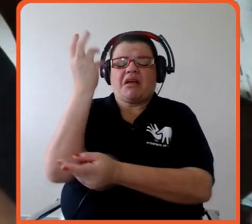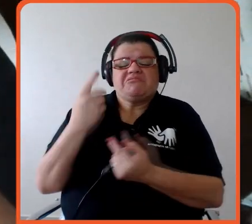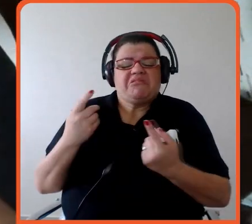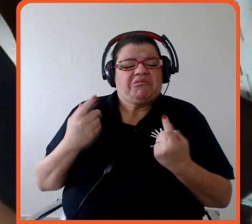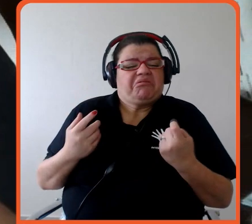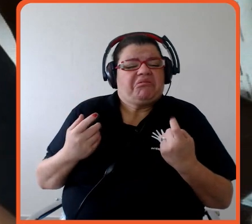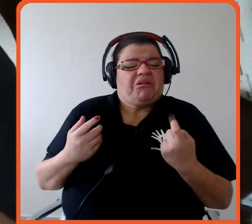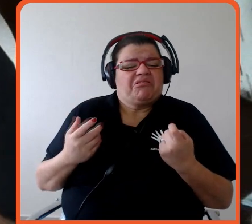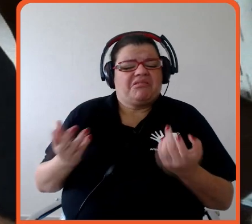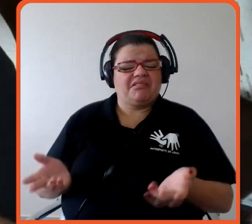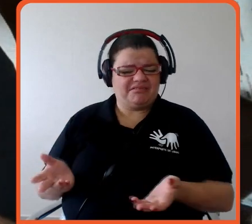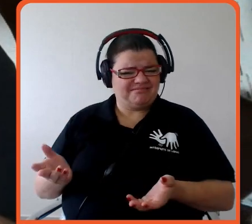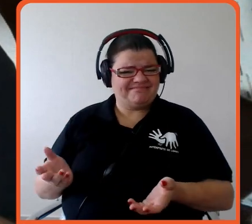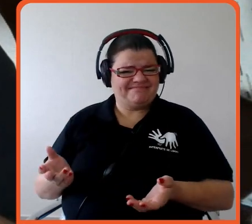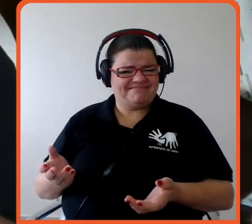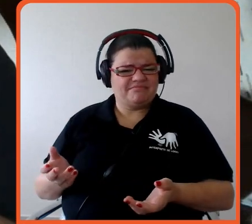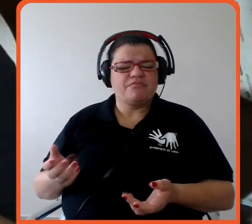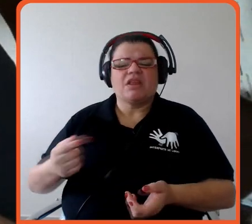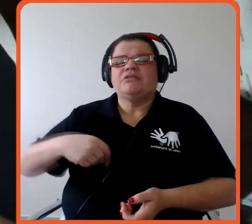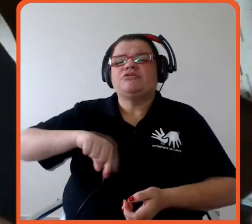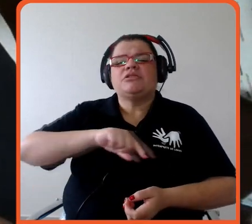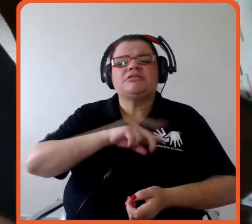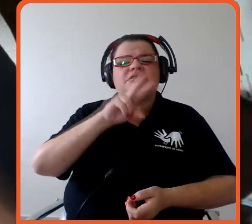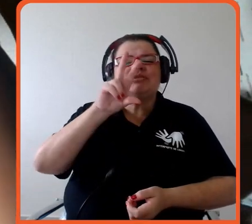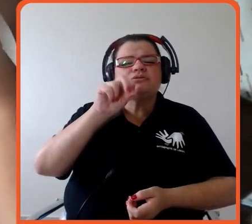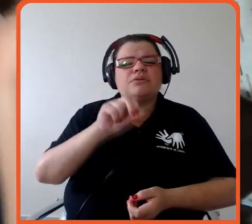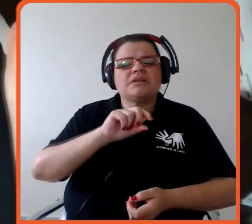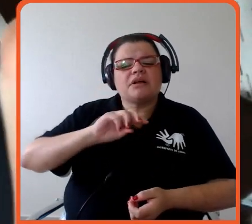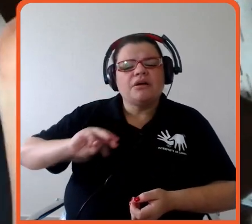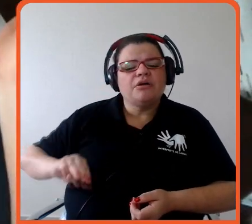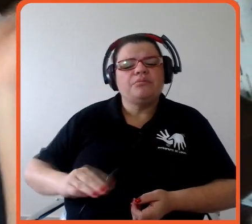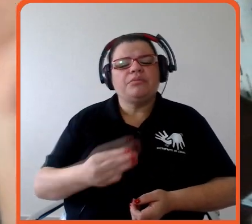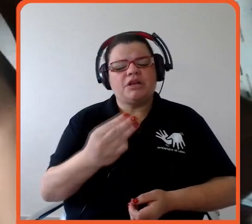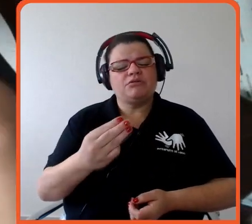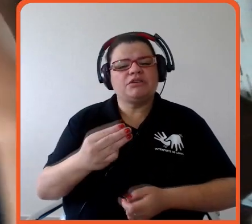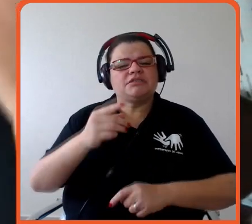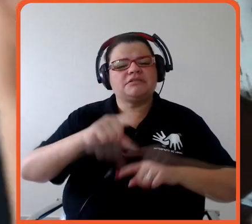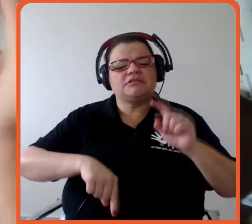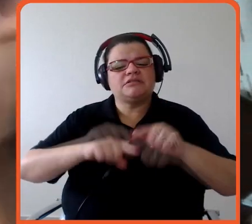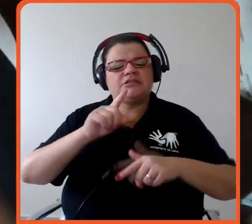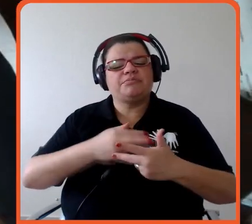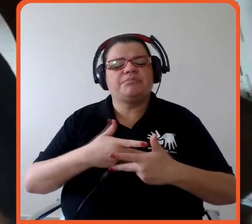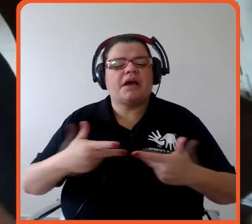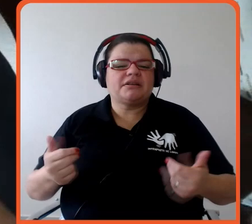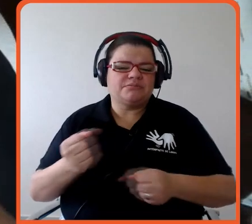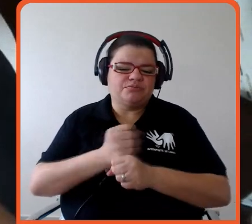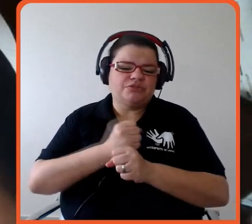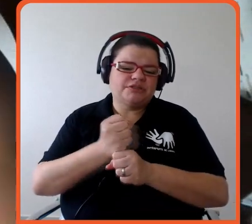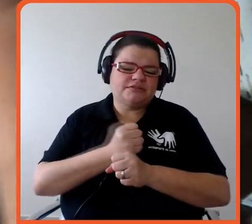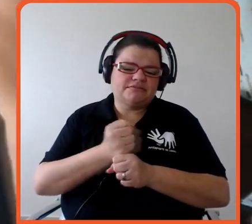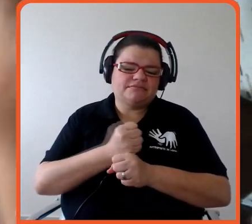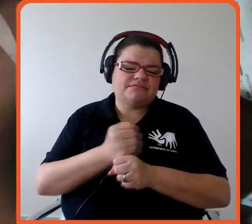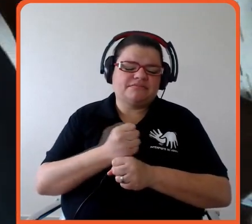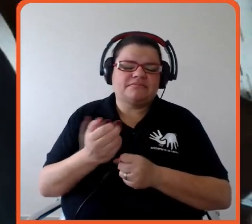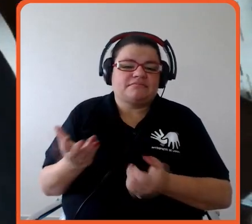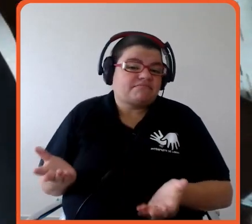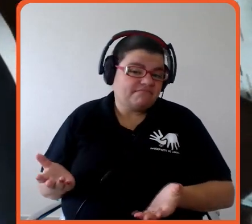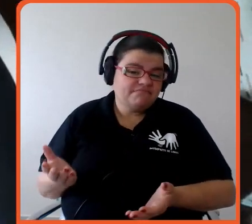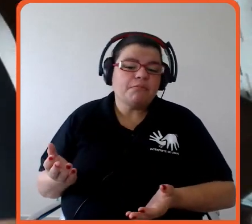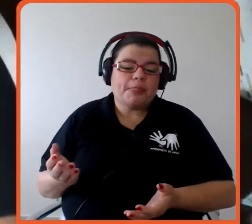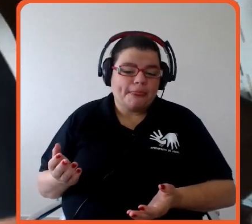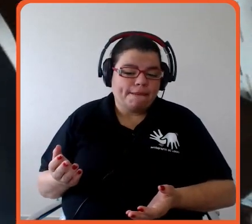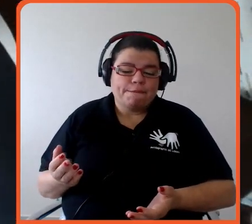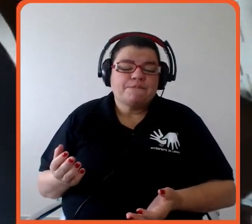quase 50 milhões de peças por ano mas no mercado global de 80 bilhões de peças por ano então não faz